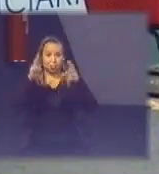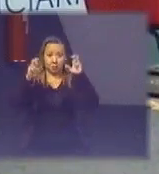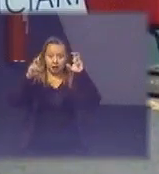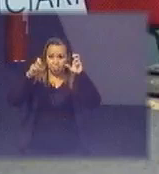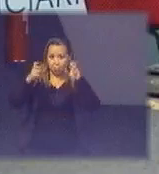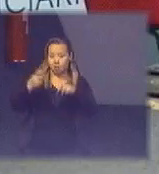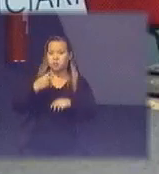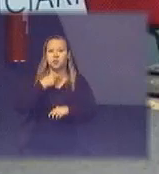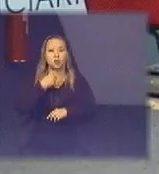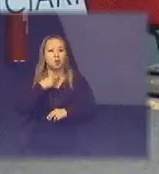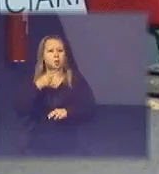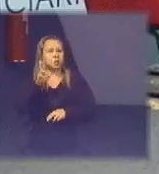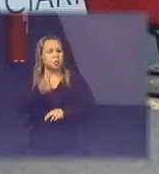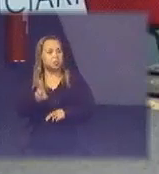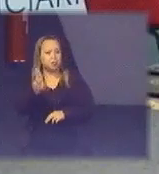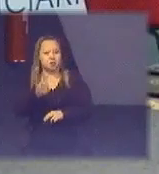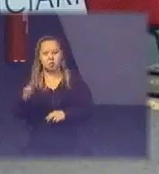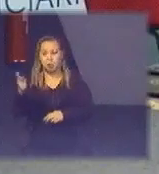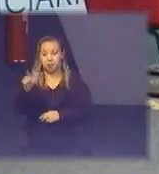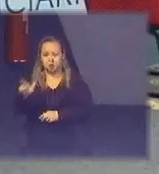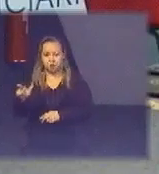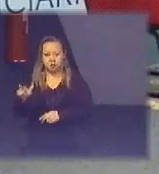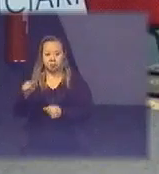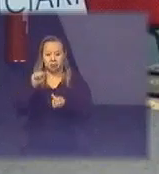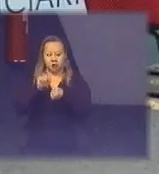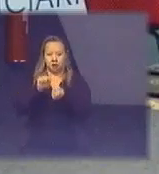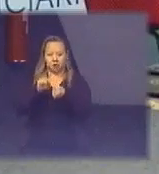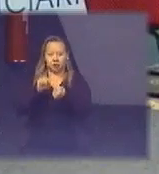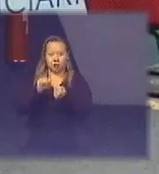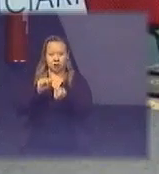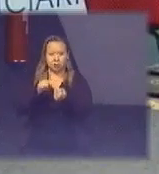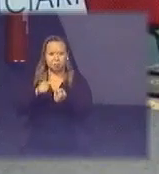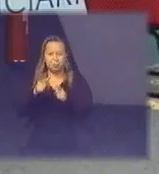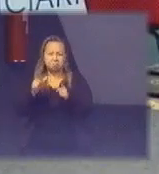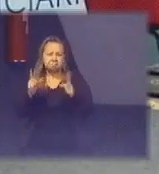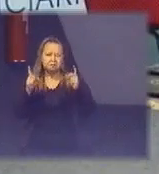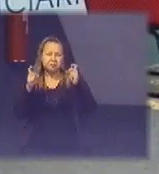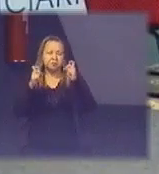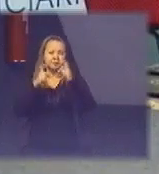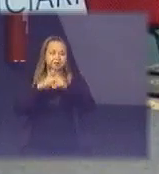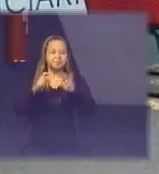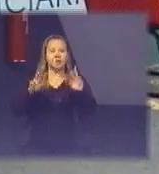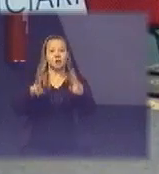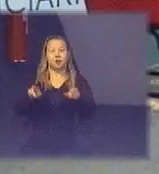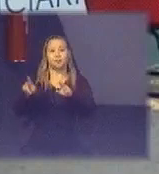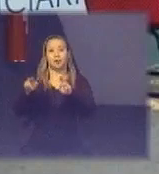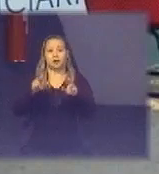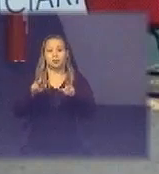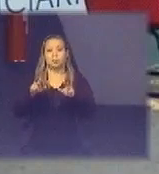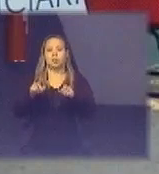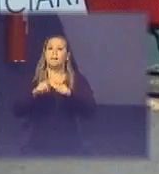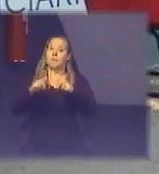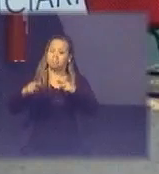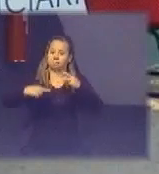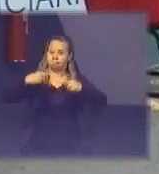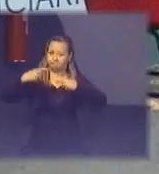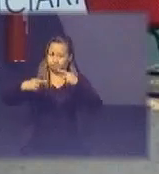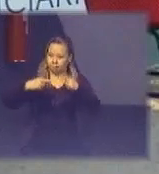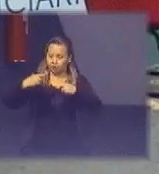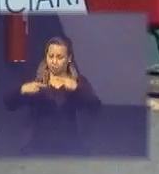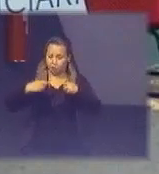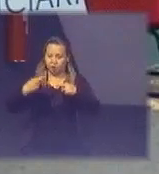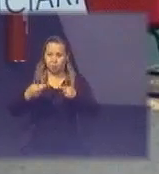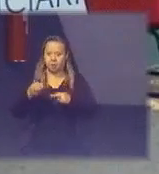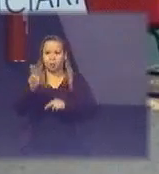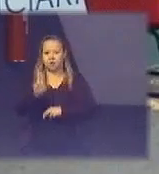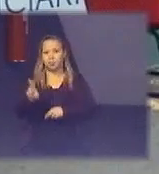hoje para o setor automotivo ele teria que ter um fim menos nobre mas isso não inviabiliza a gente está falando de downcycling ou seja era um uso mais